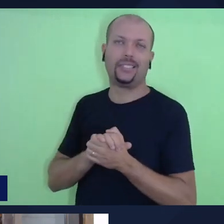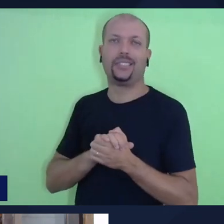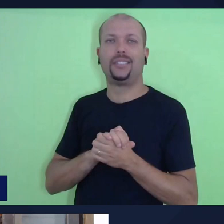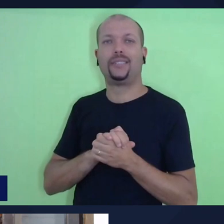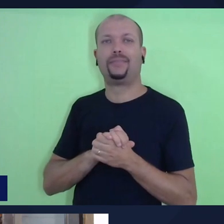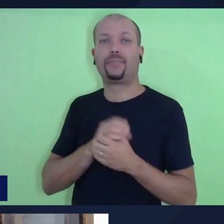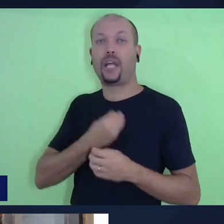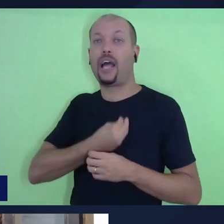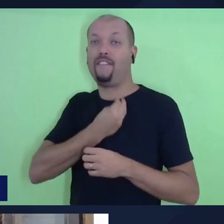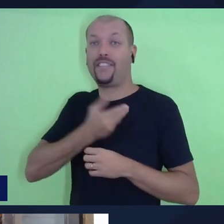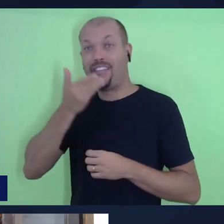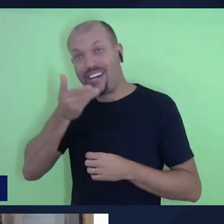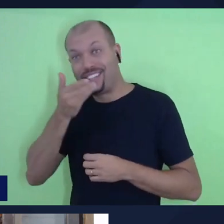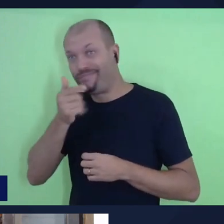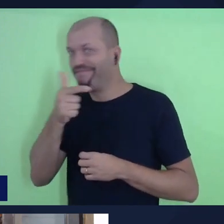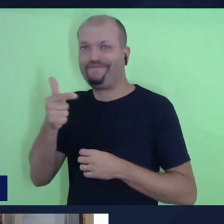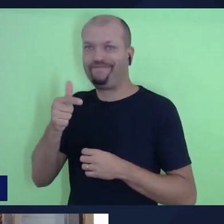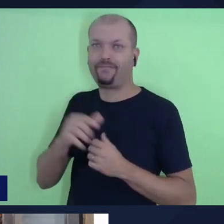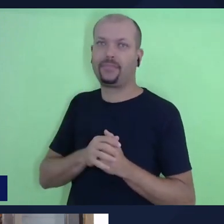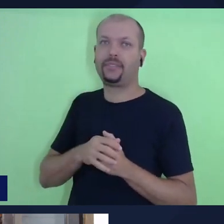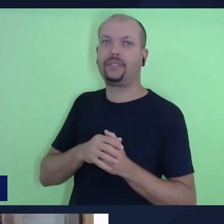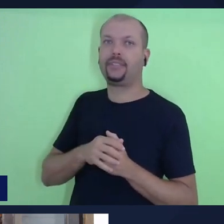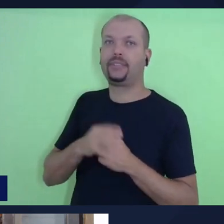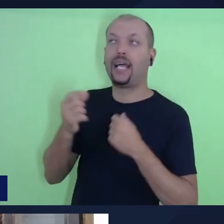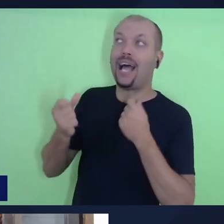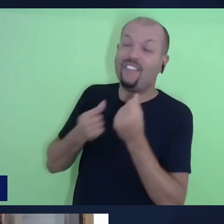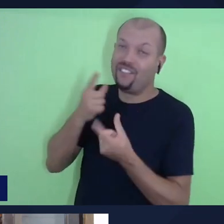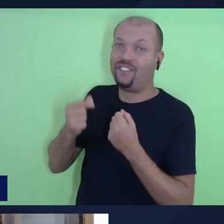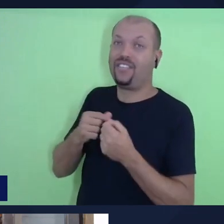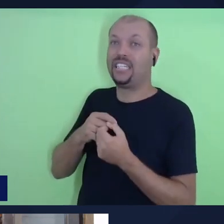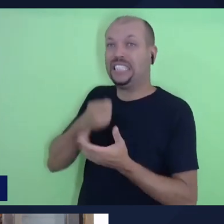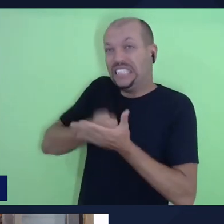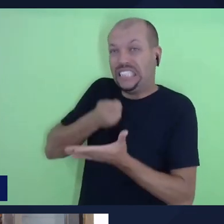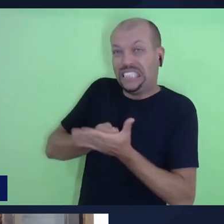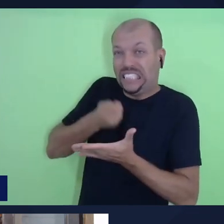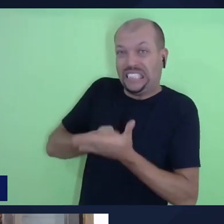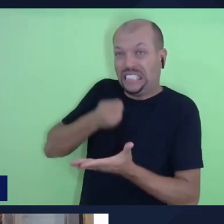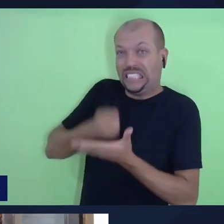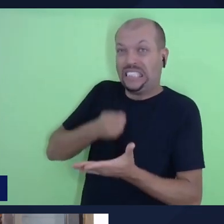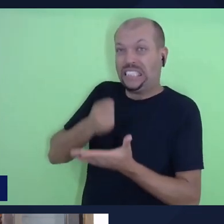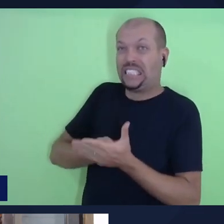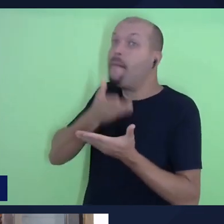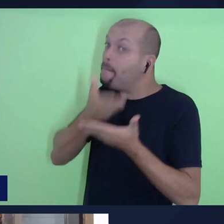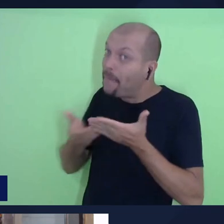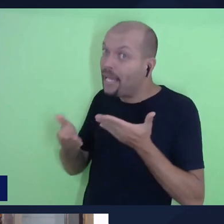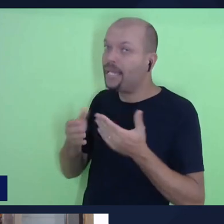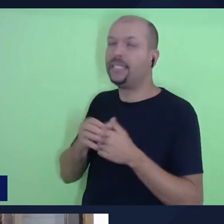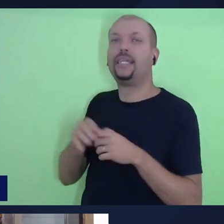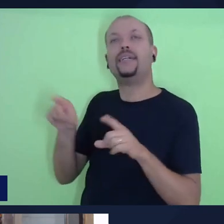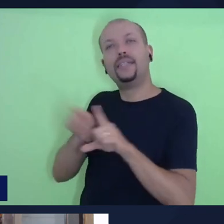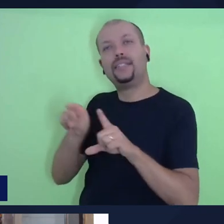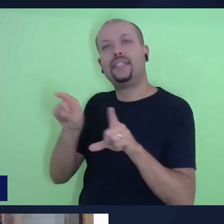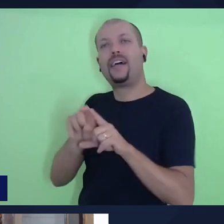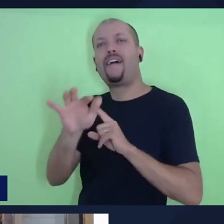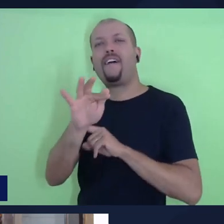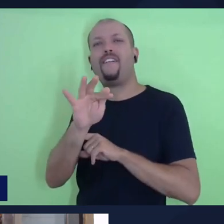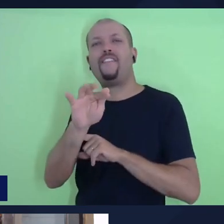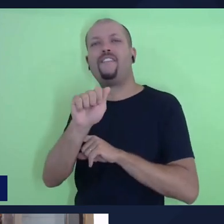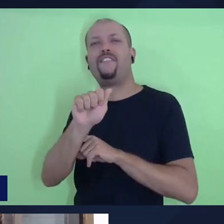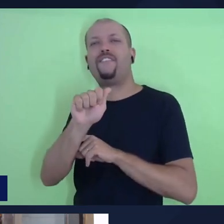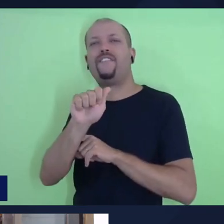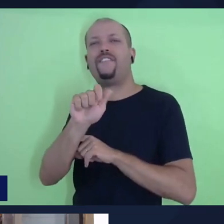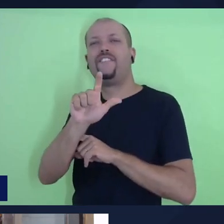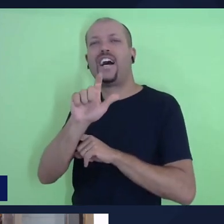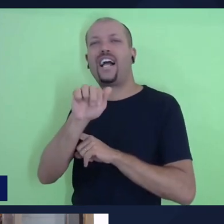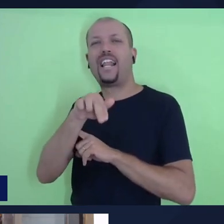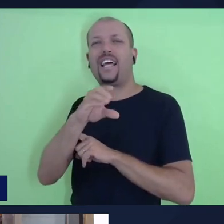vida fácil, às vezes elas têm lutas, às vezes elas têm perdas, às elas têm, inclusive, lidar com falências, com outras coisas, com